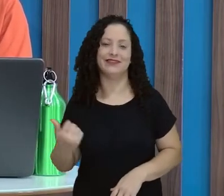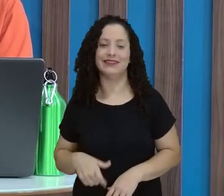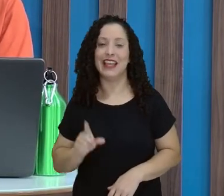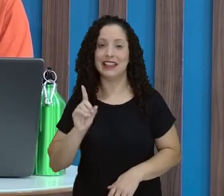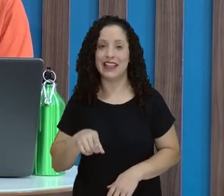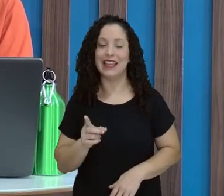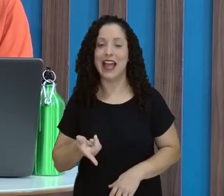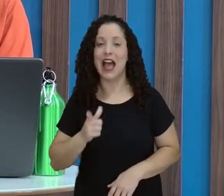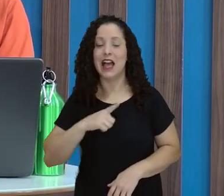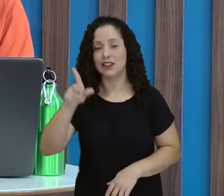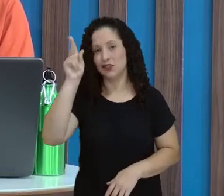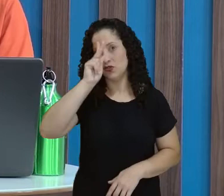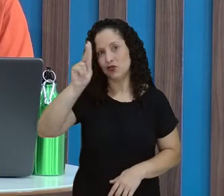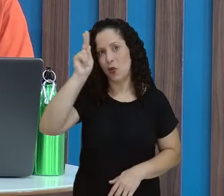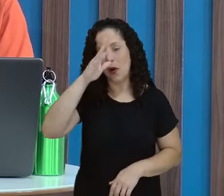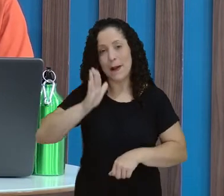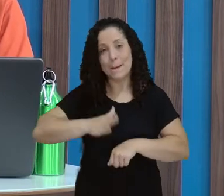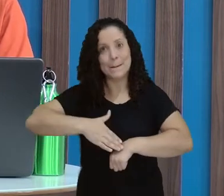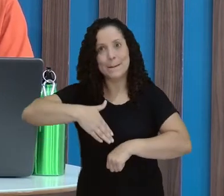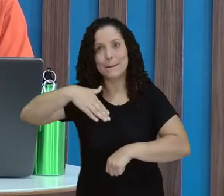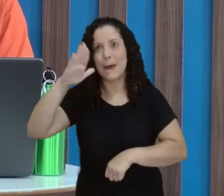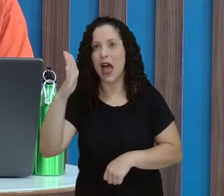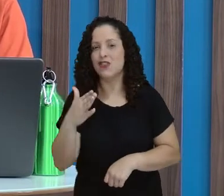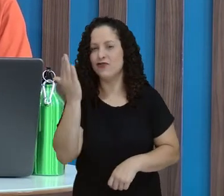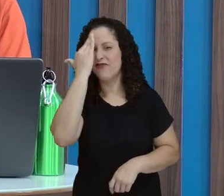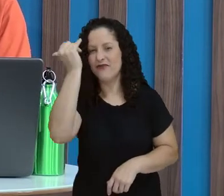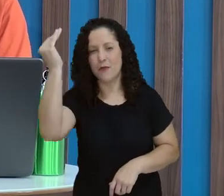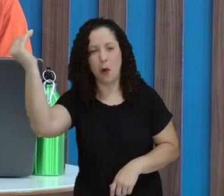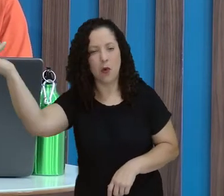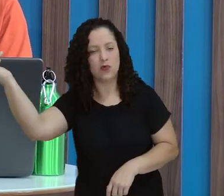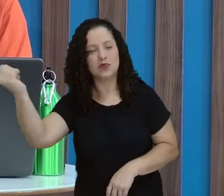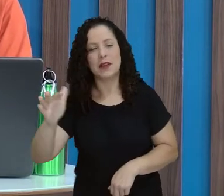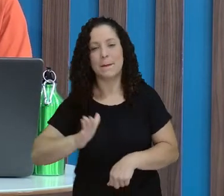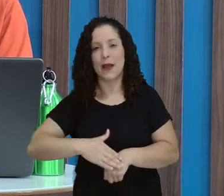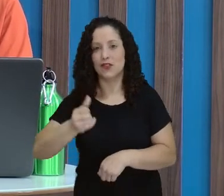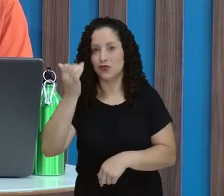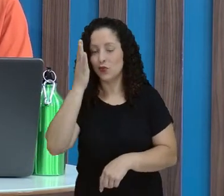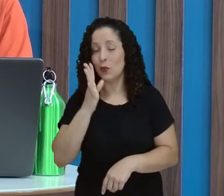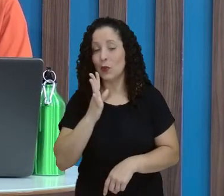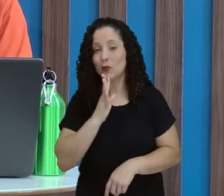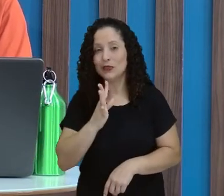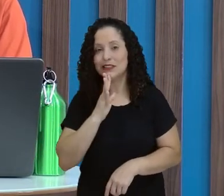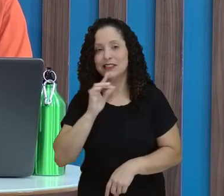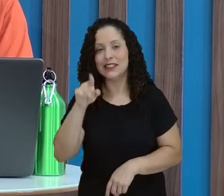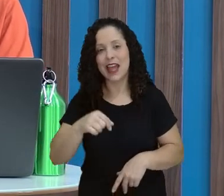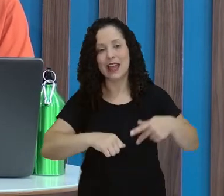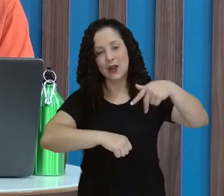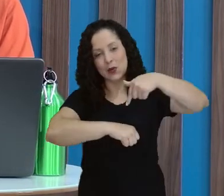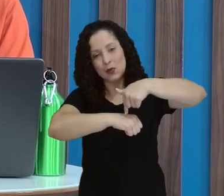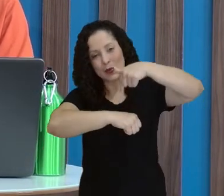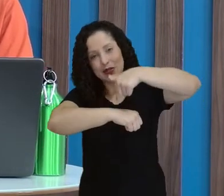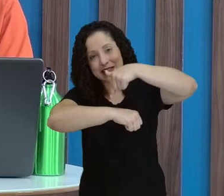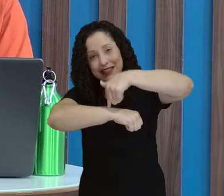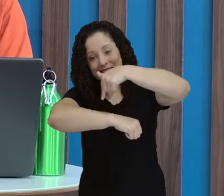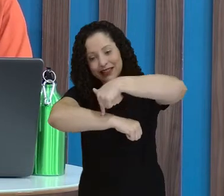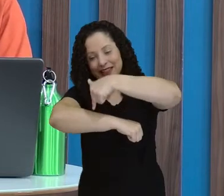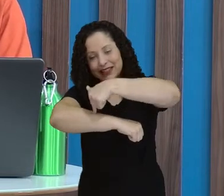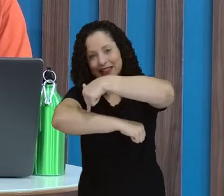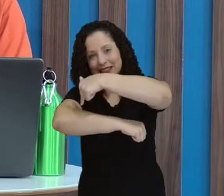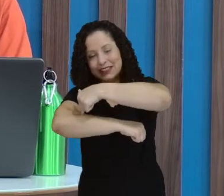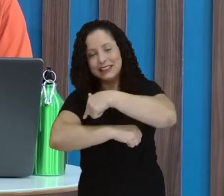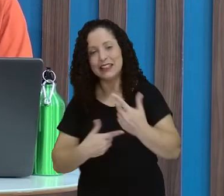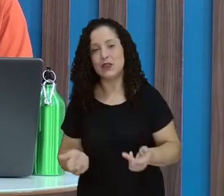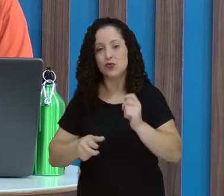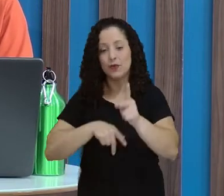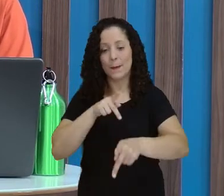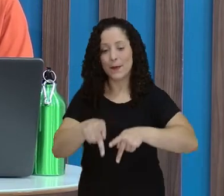chamava mais atenção é a do Sassi Pereirei, não é? No nosso folclore a gente sempre comenta. E os indígenas explicavam o